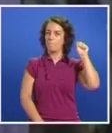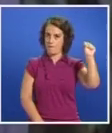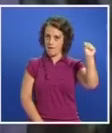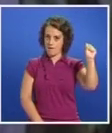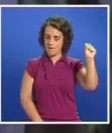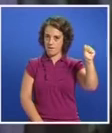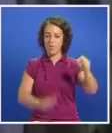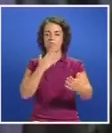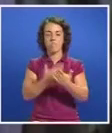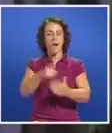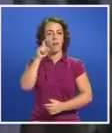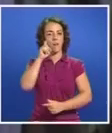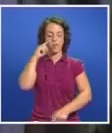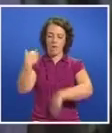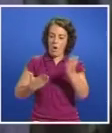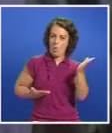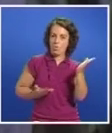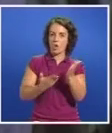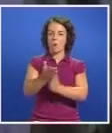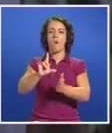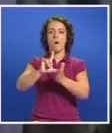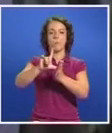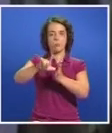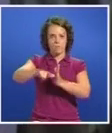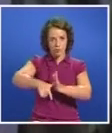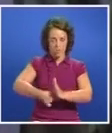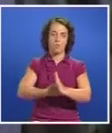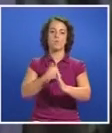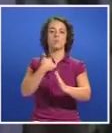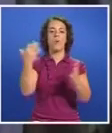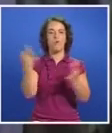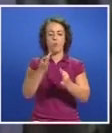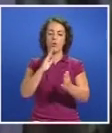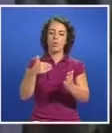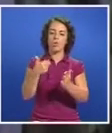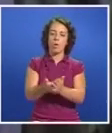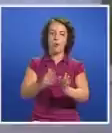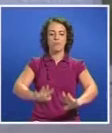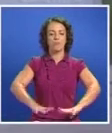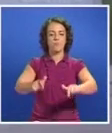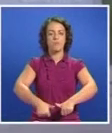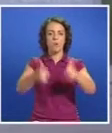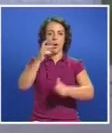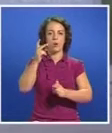da continuidade da realização dos projetos que tanto têm contribuído para a melhoria das condições de vida dos Açorianos.